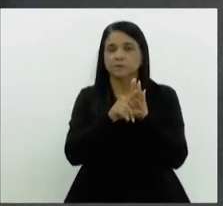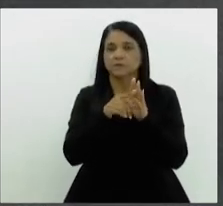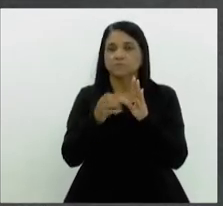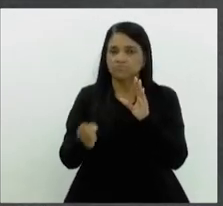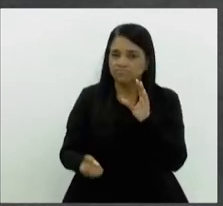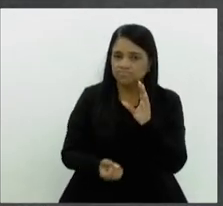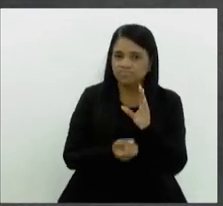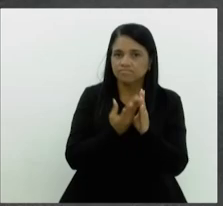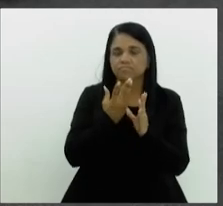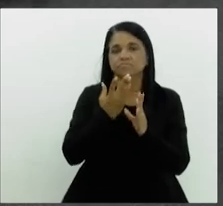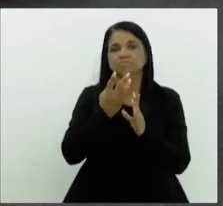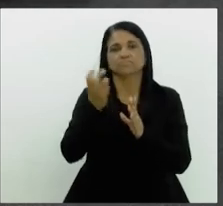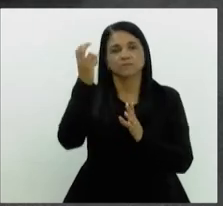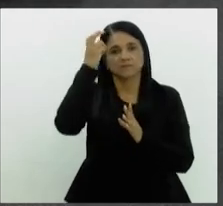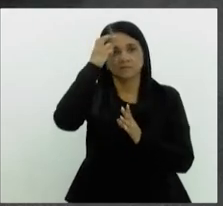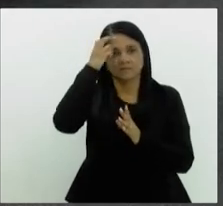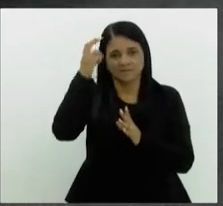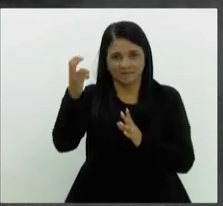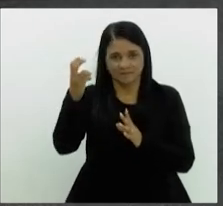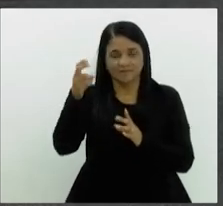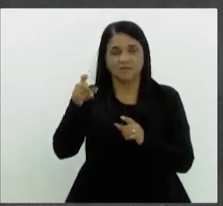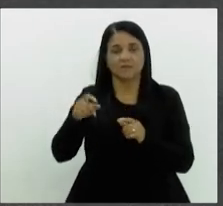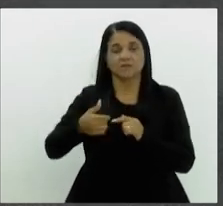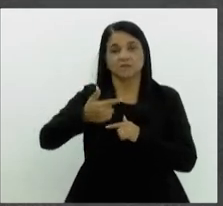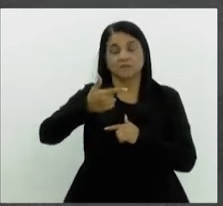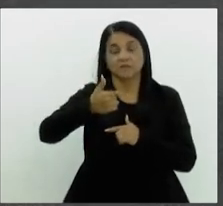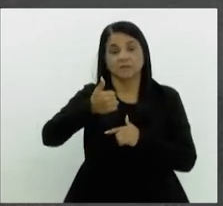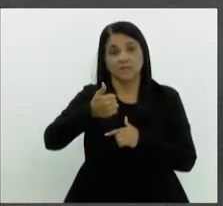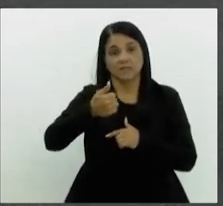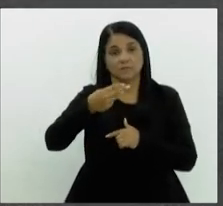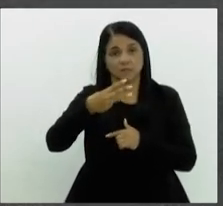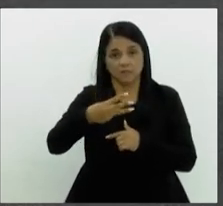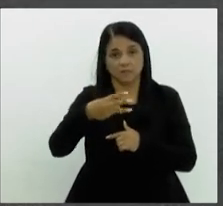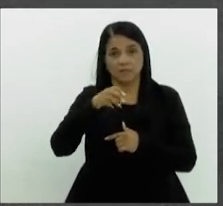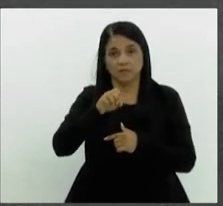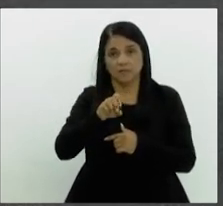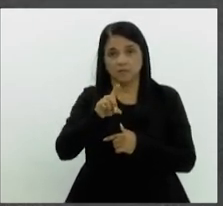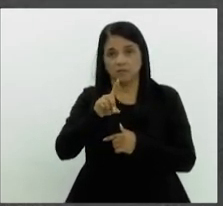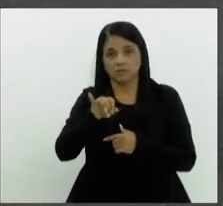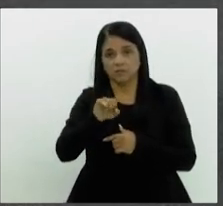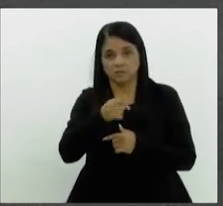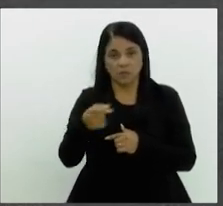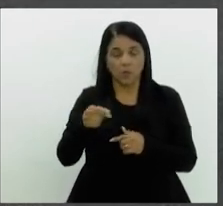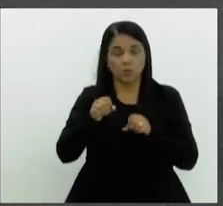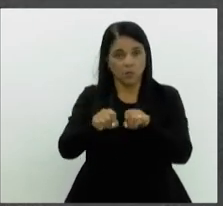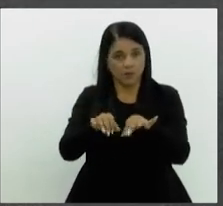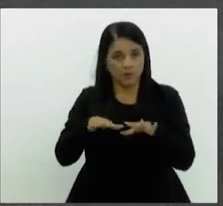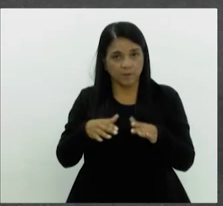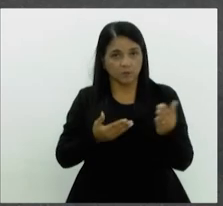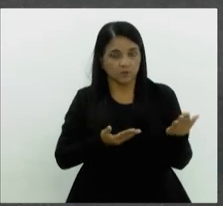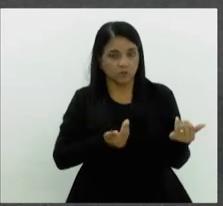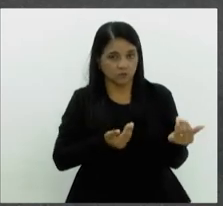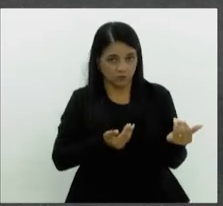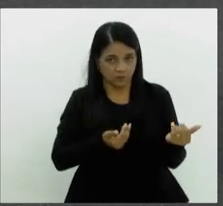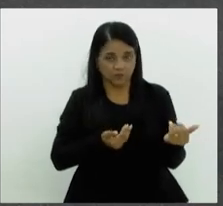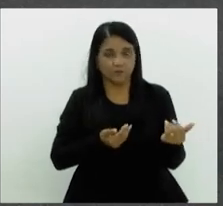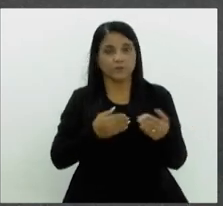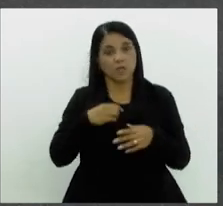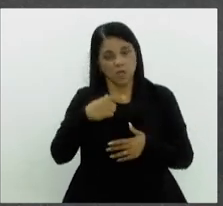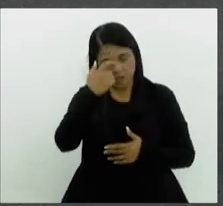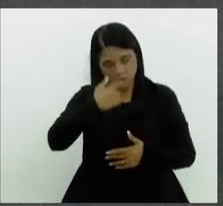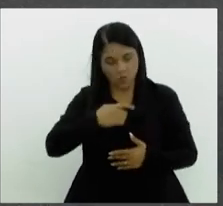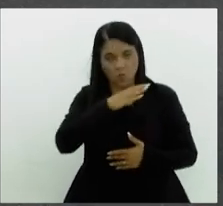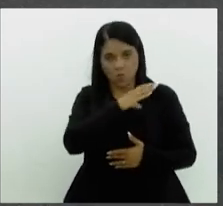intelectual advinda da 13ª edição do Parlamento Juvenil, da qual fui coordenadora. E os